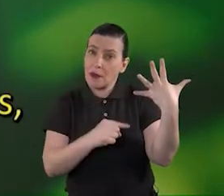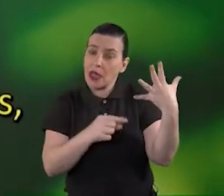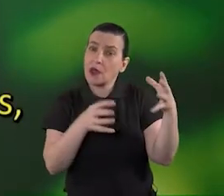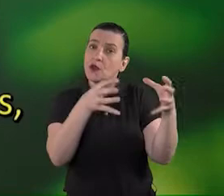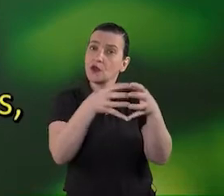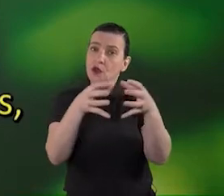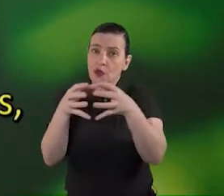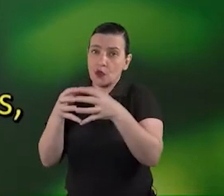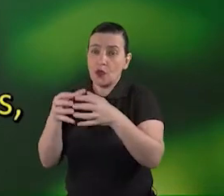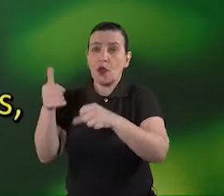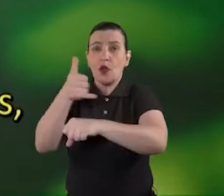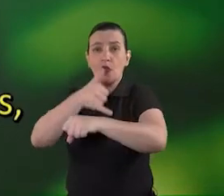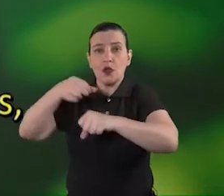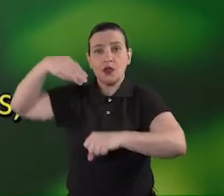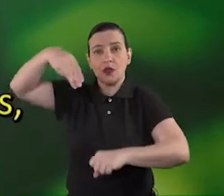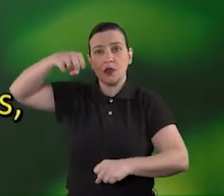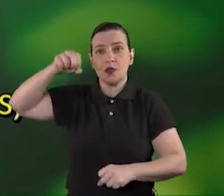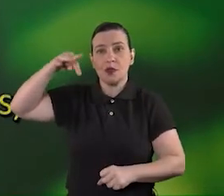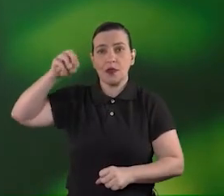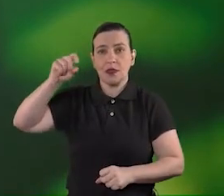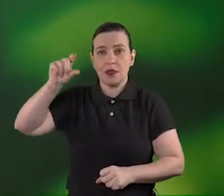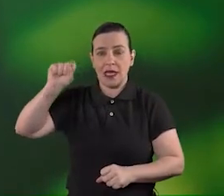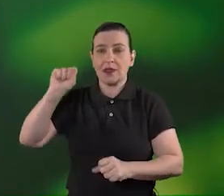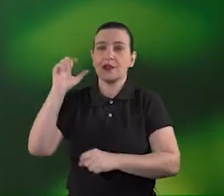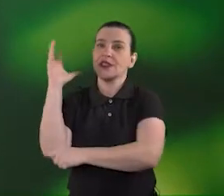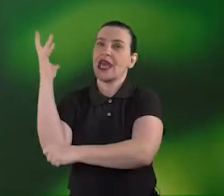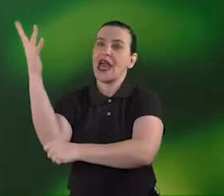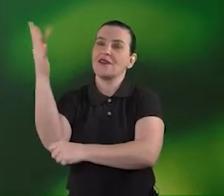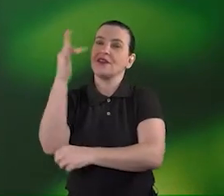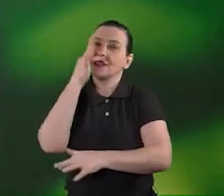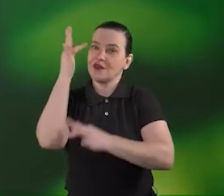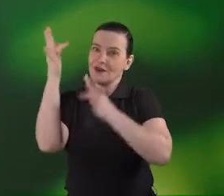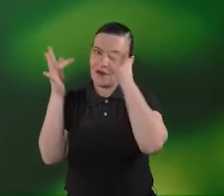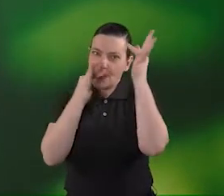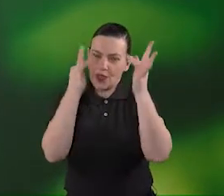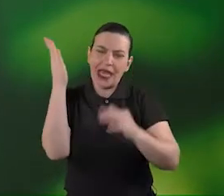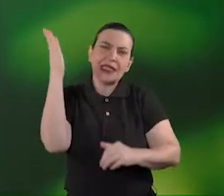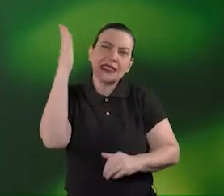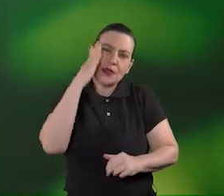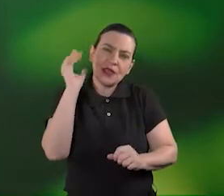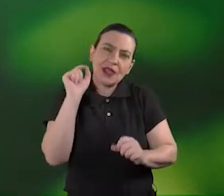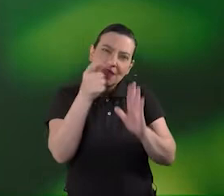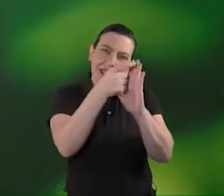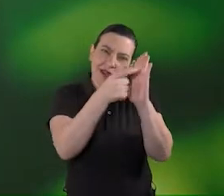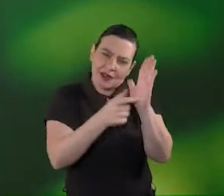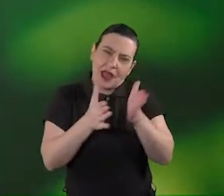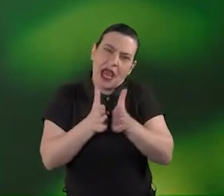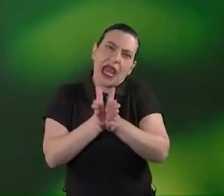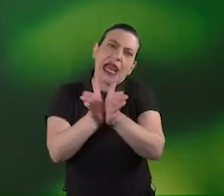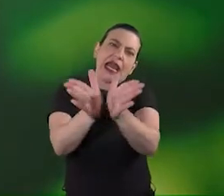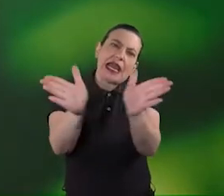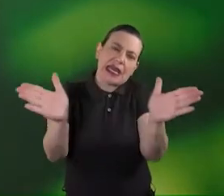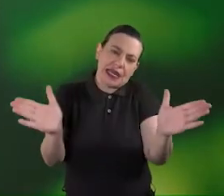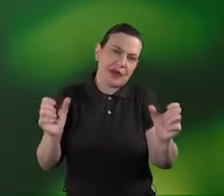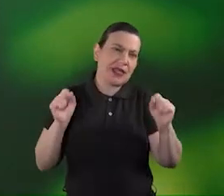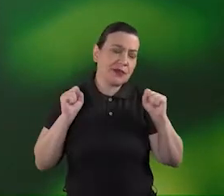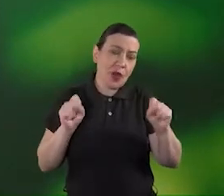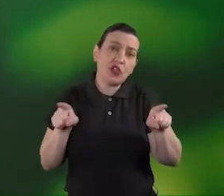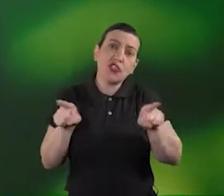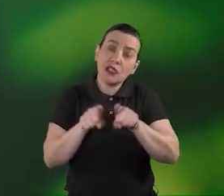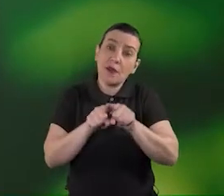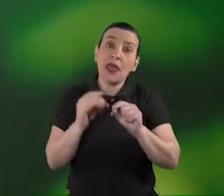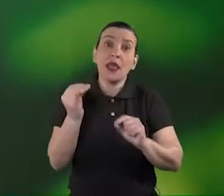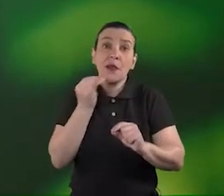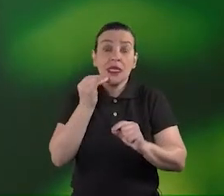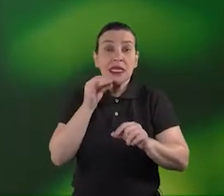grupos são os olhos mentolados de árvores e florais sei que essas categorias se tornaram muito amplas porque poderíamos dividi-las e